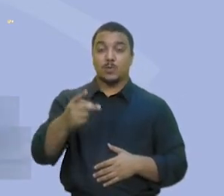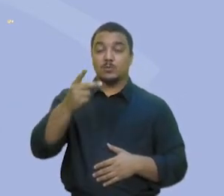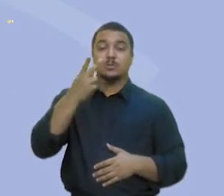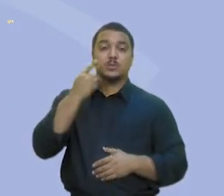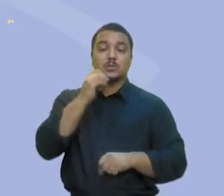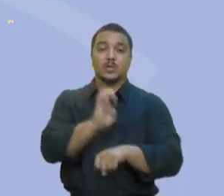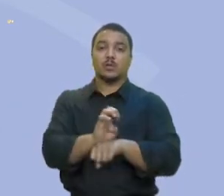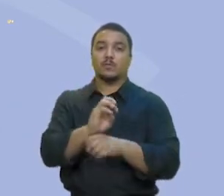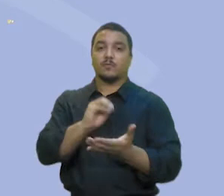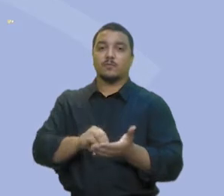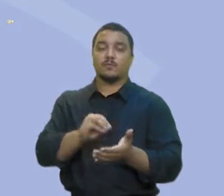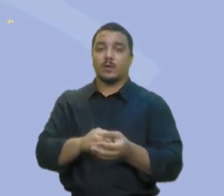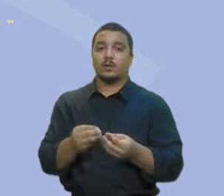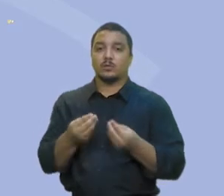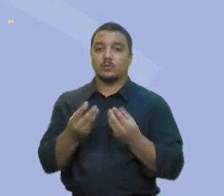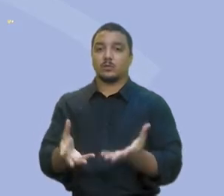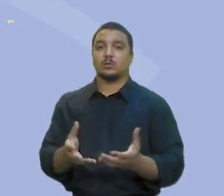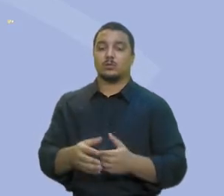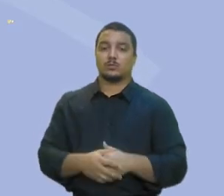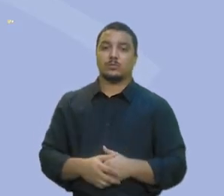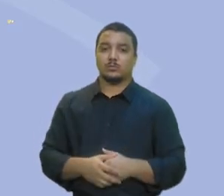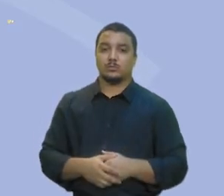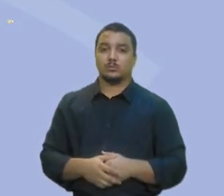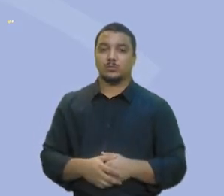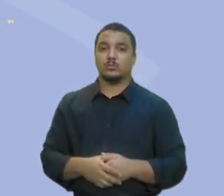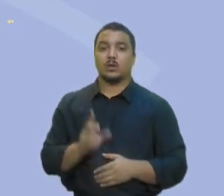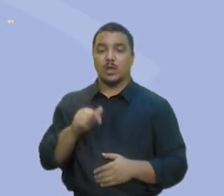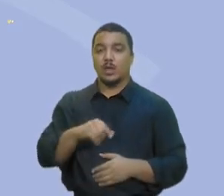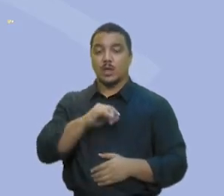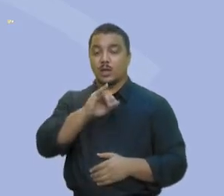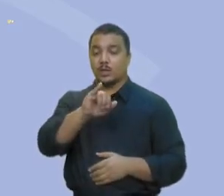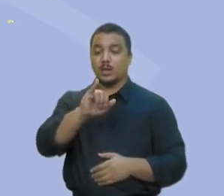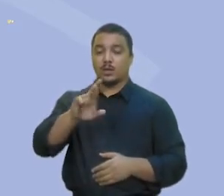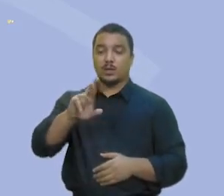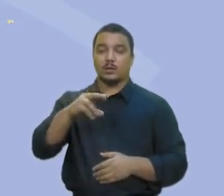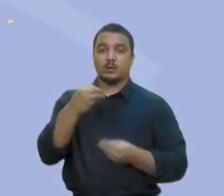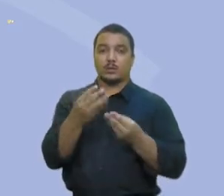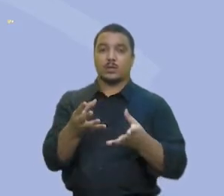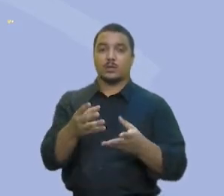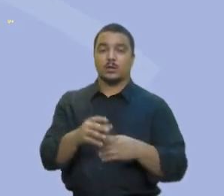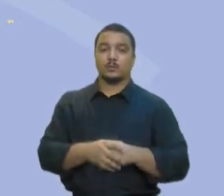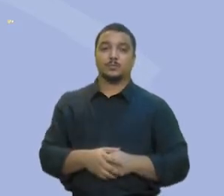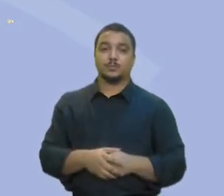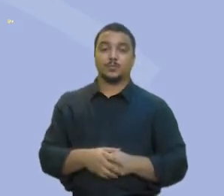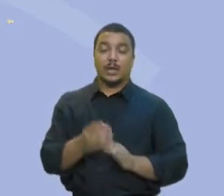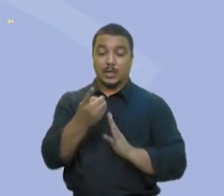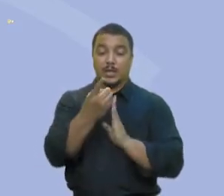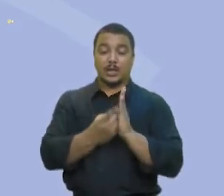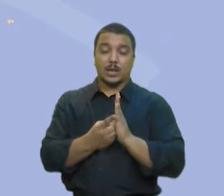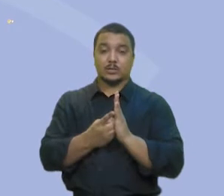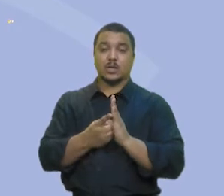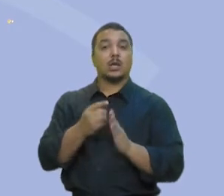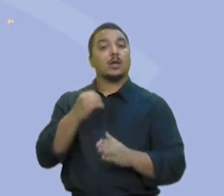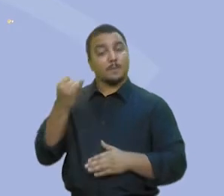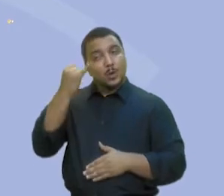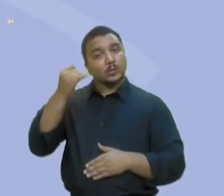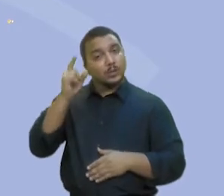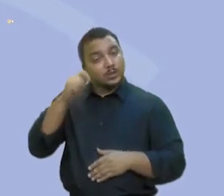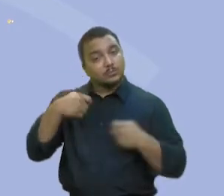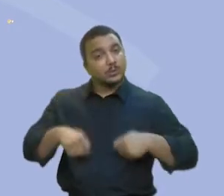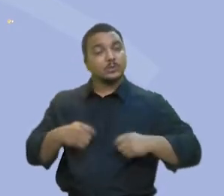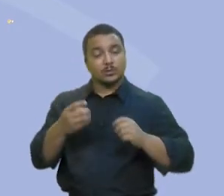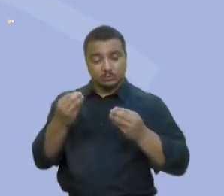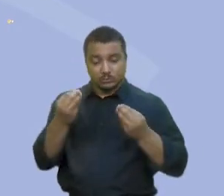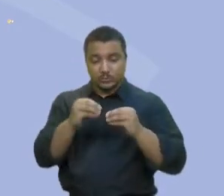entregar, tá? Na declaração de imposto de renda. É importante que você faça a sua declaração dentro do prazo,